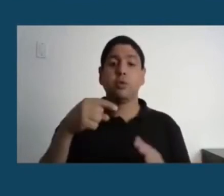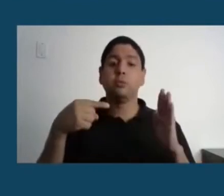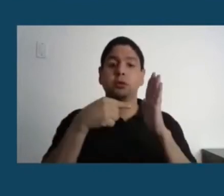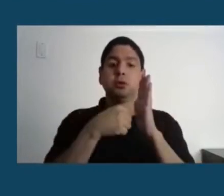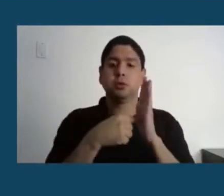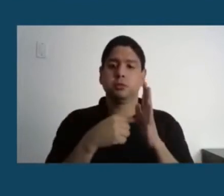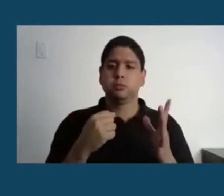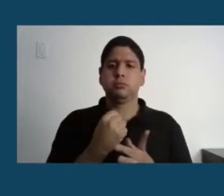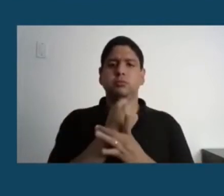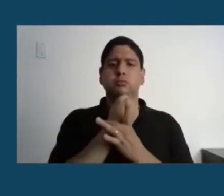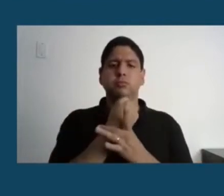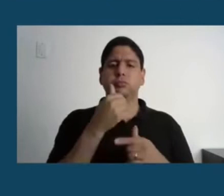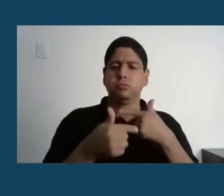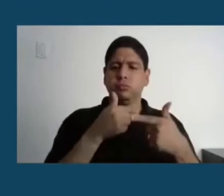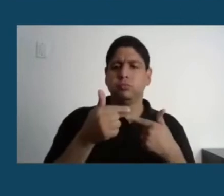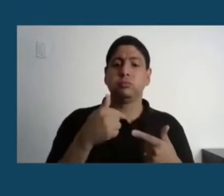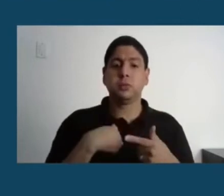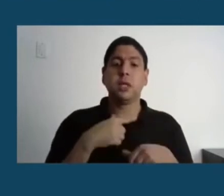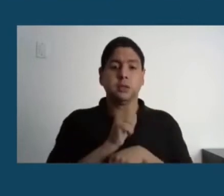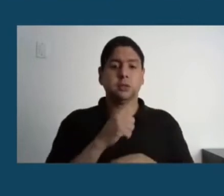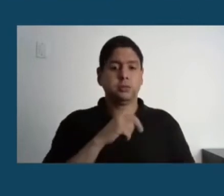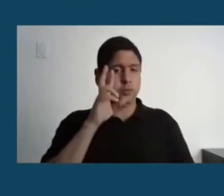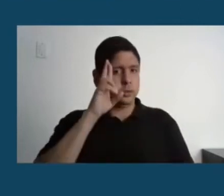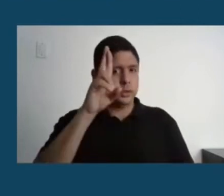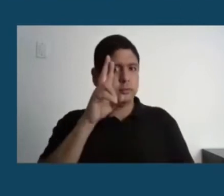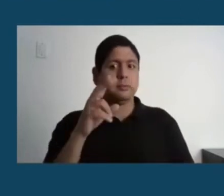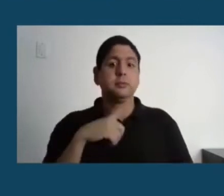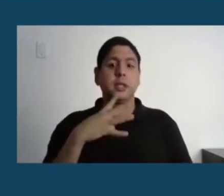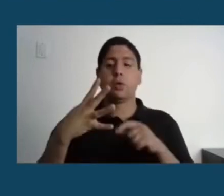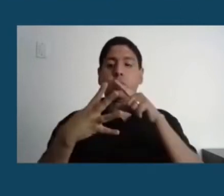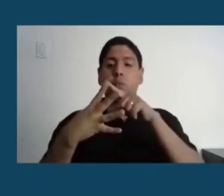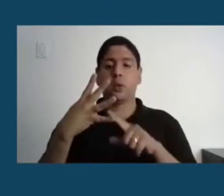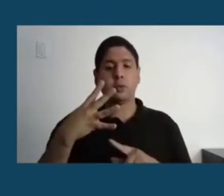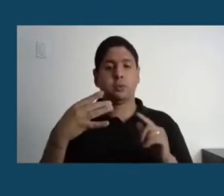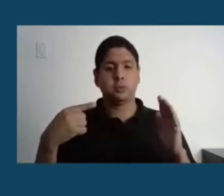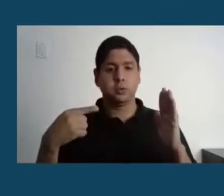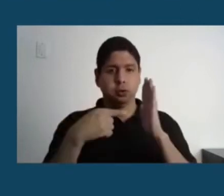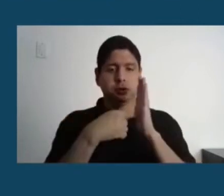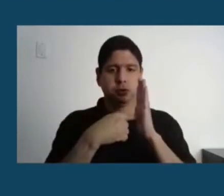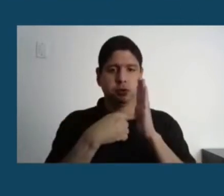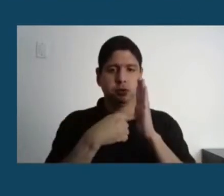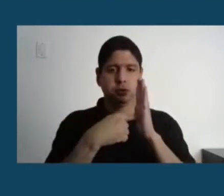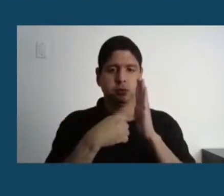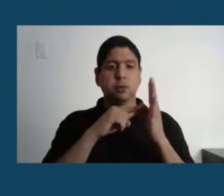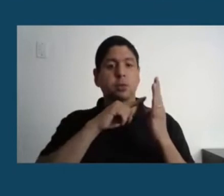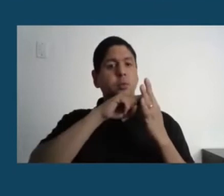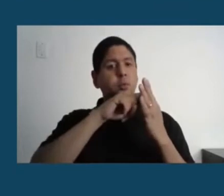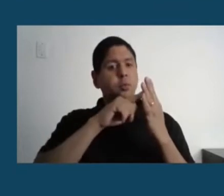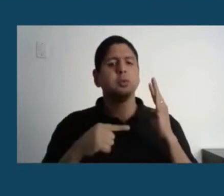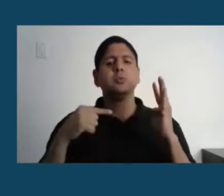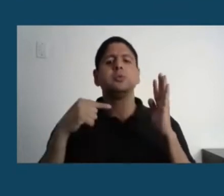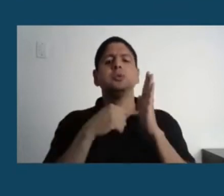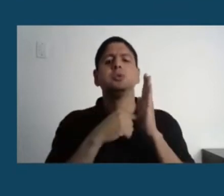agora na minha gestão. Nós focamos em quatro dos objetivos. Por que esses quatro? Porque são os quatro nos quais a gente tem mais